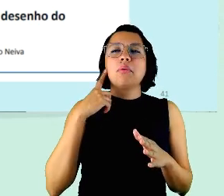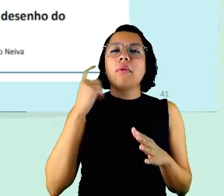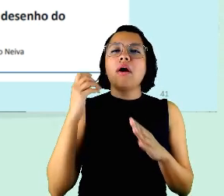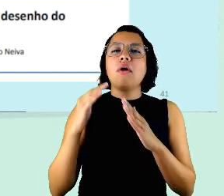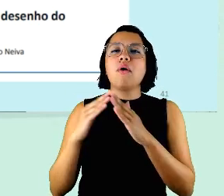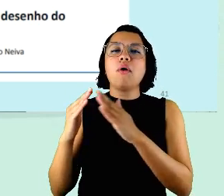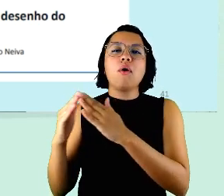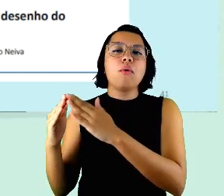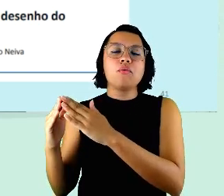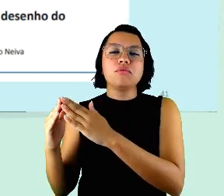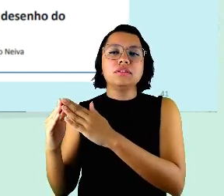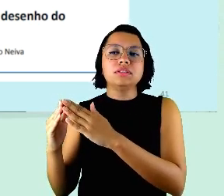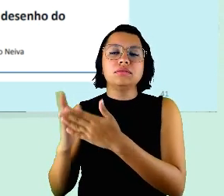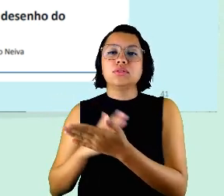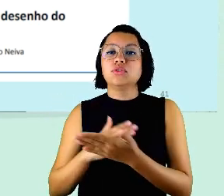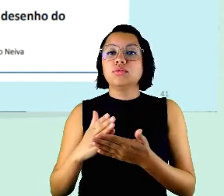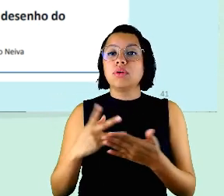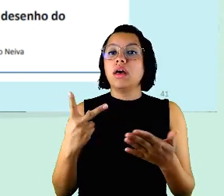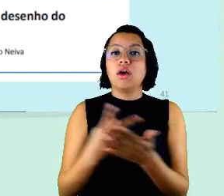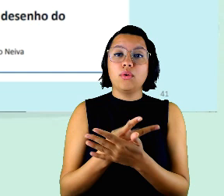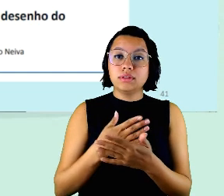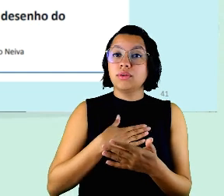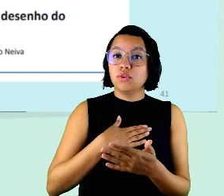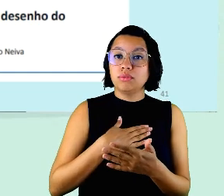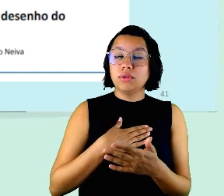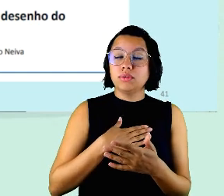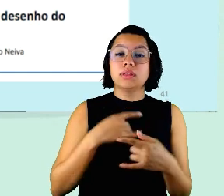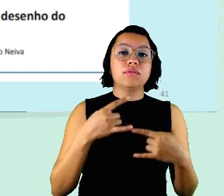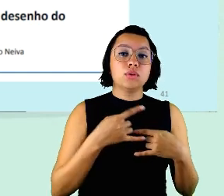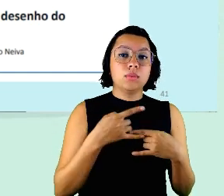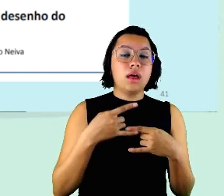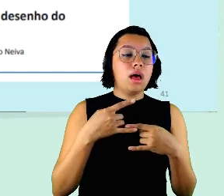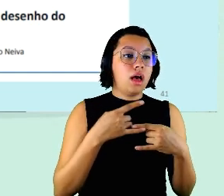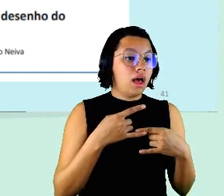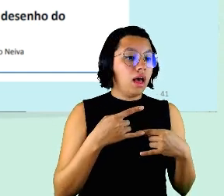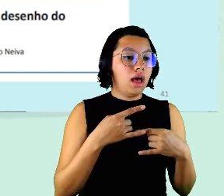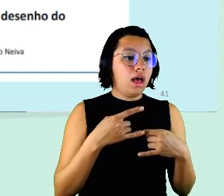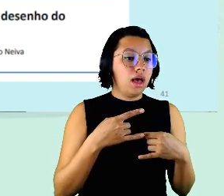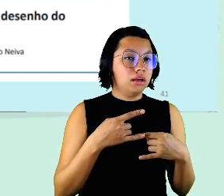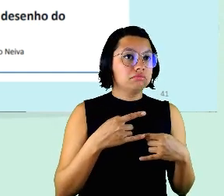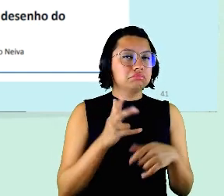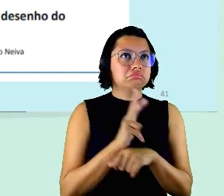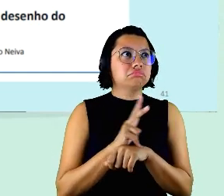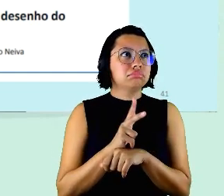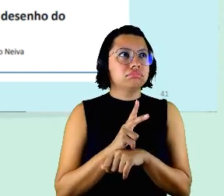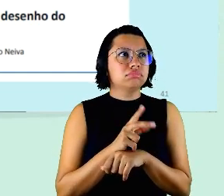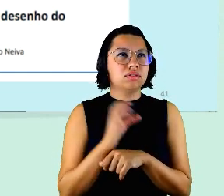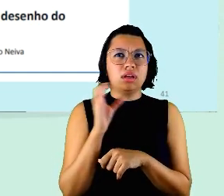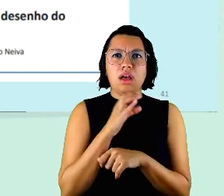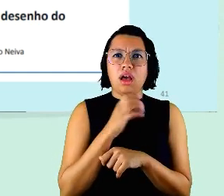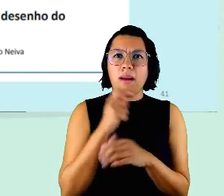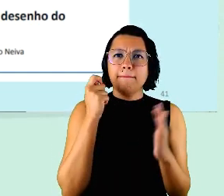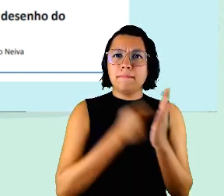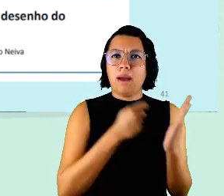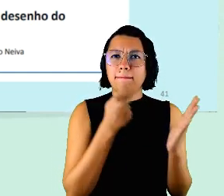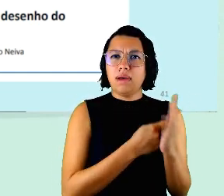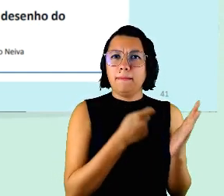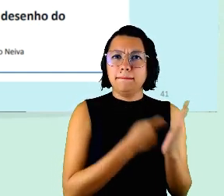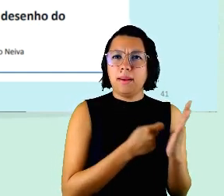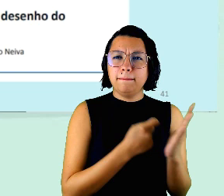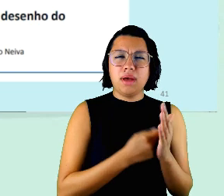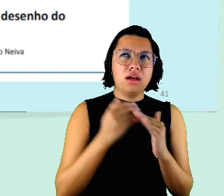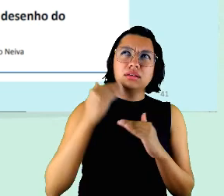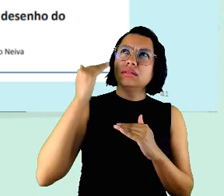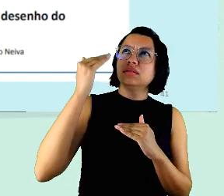aconteceu comigo que eu estava numa live e de repente começa uma bateção aqui em cima mas